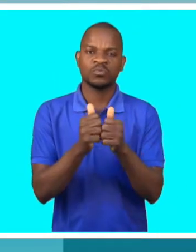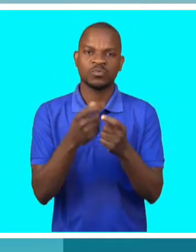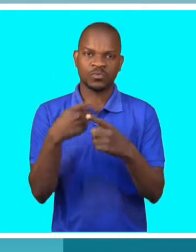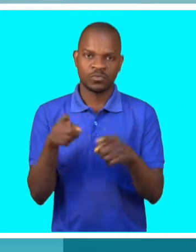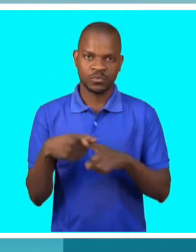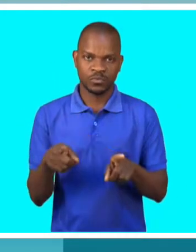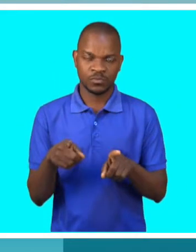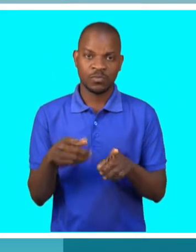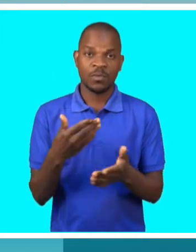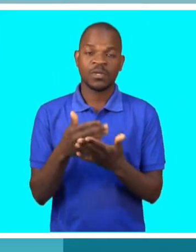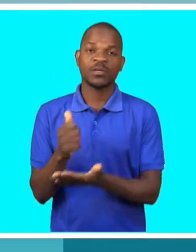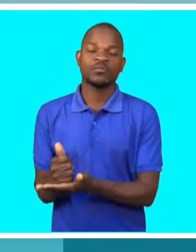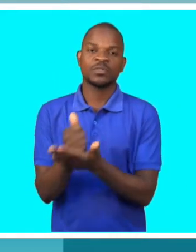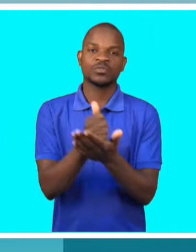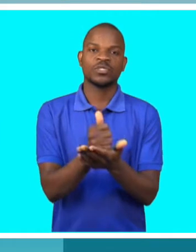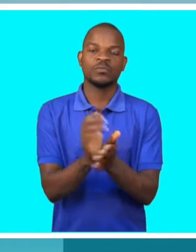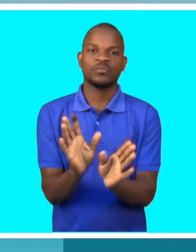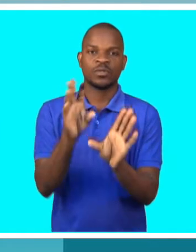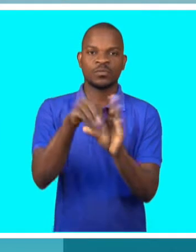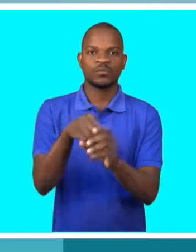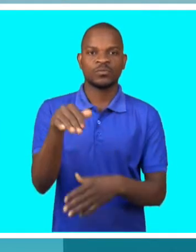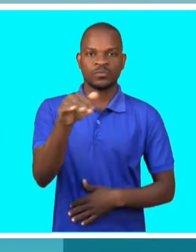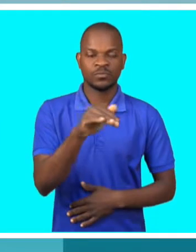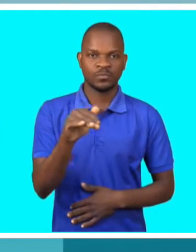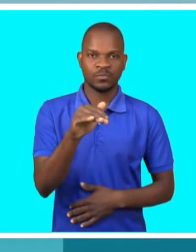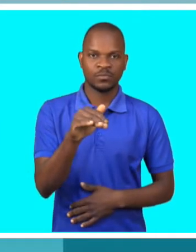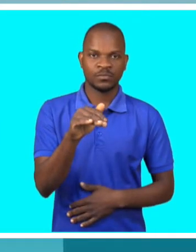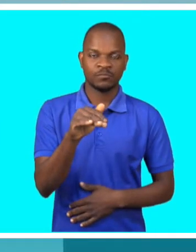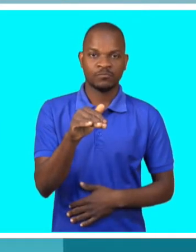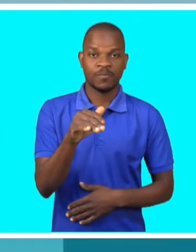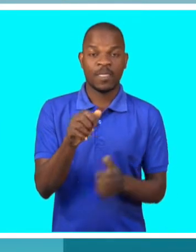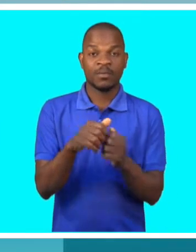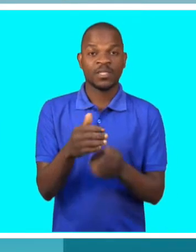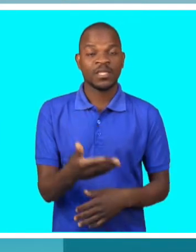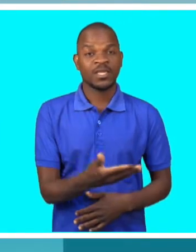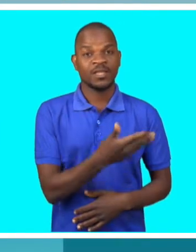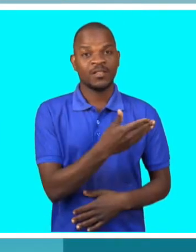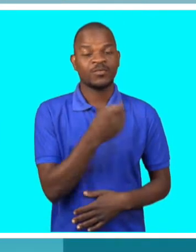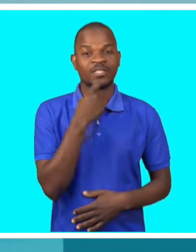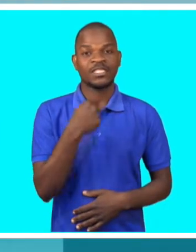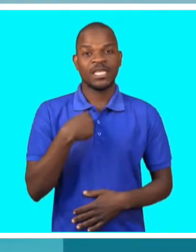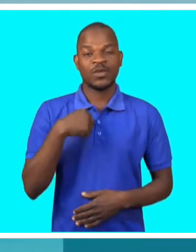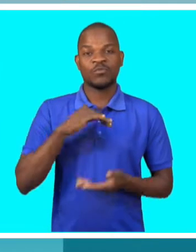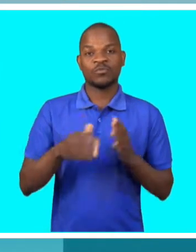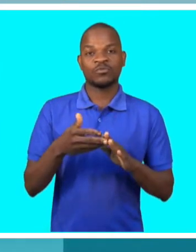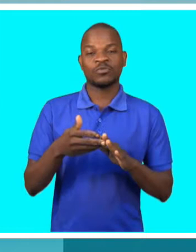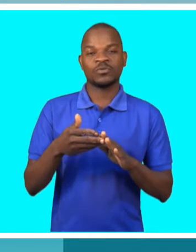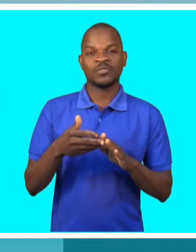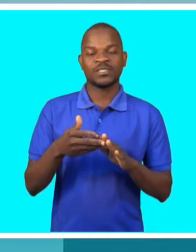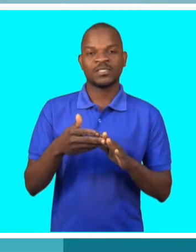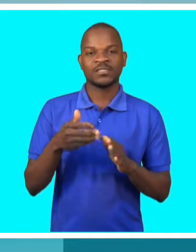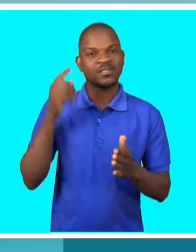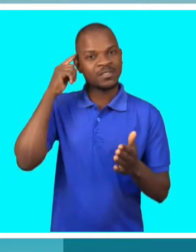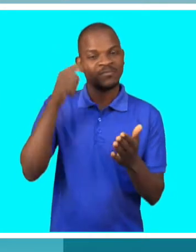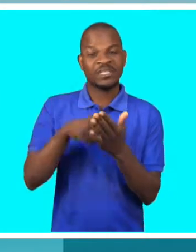jovens estejam incluídos na sociedade. Quando o Pita diz que o professor errói, primeiro, dou